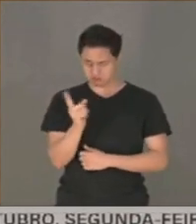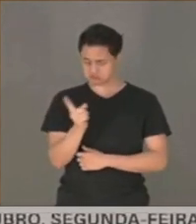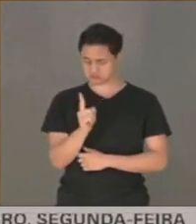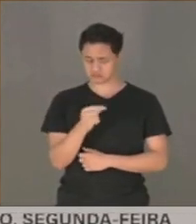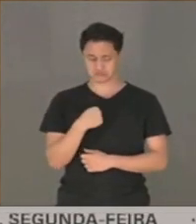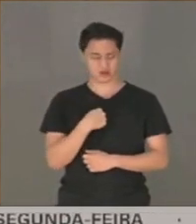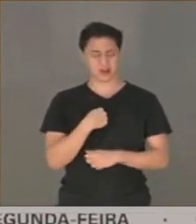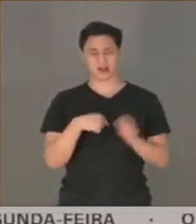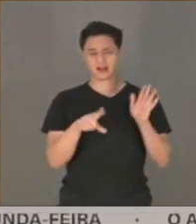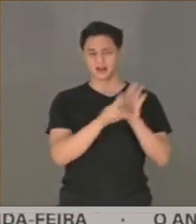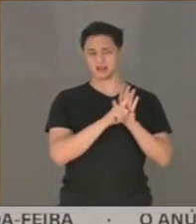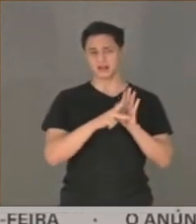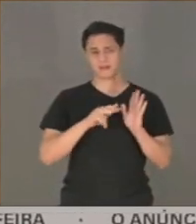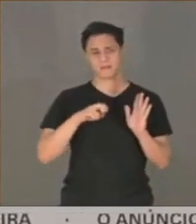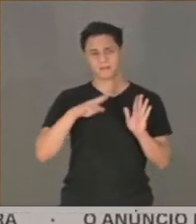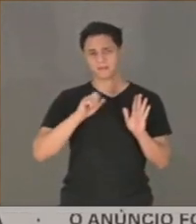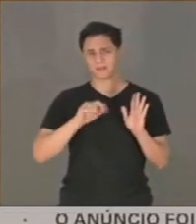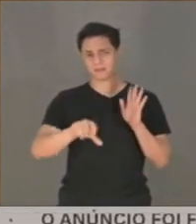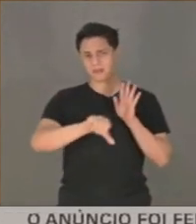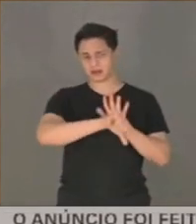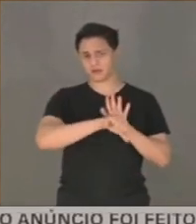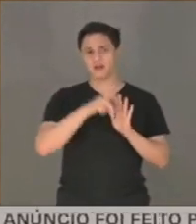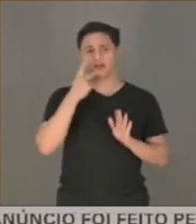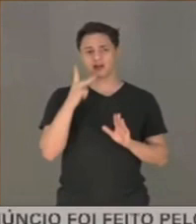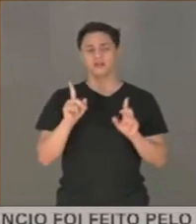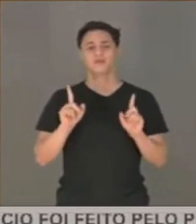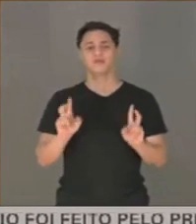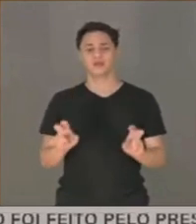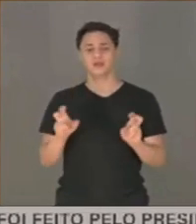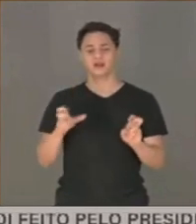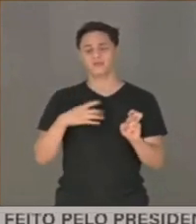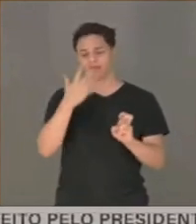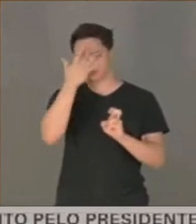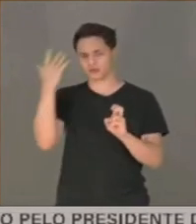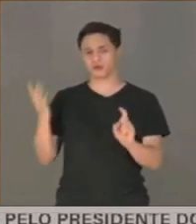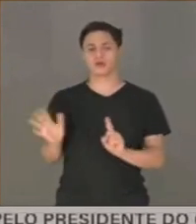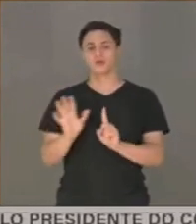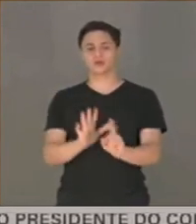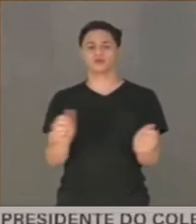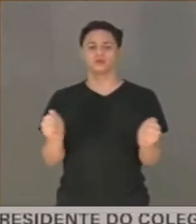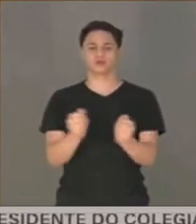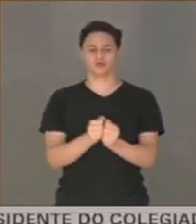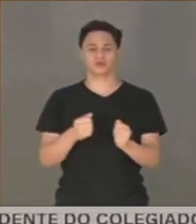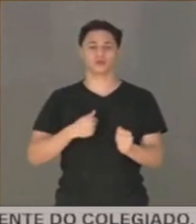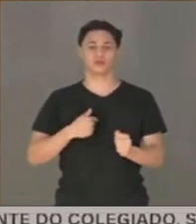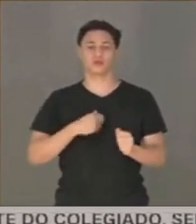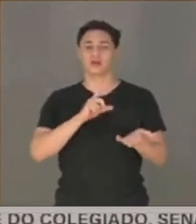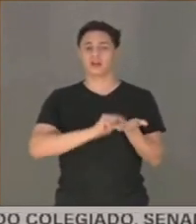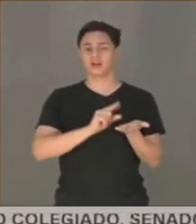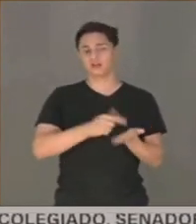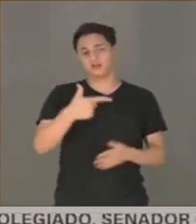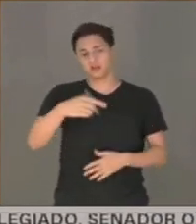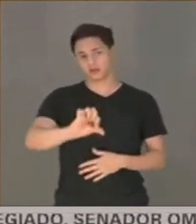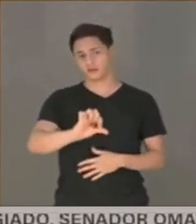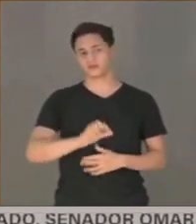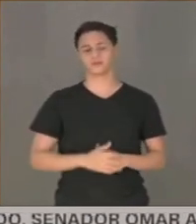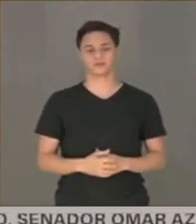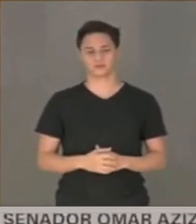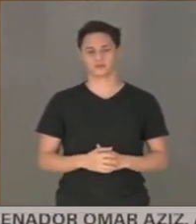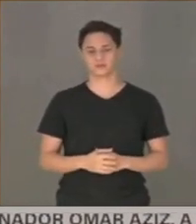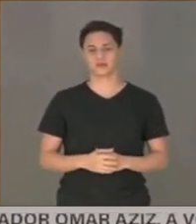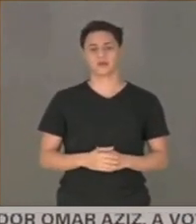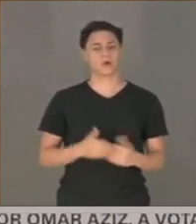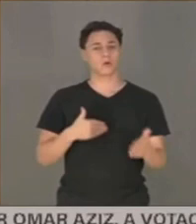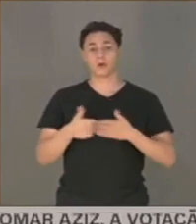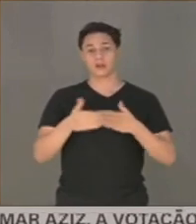É o Código Penal. Quando trata do concurso de pessoas, ou co-delinquência, concurso de agentes expresso no artigo 29, quem, de qualquer